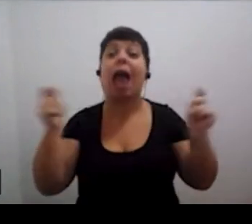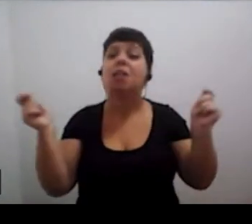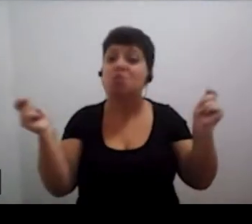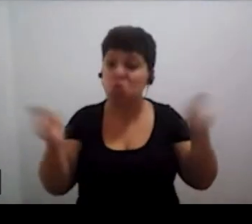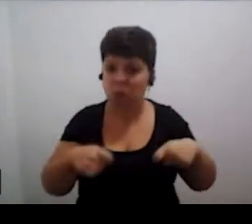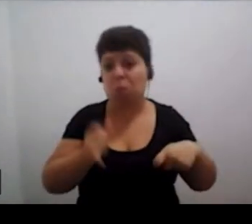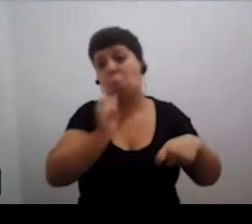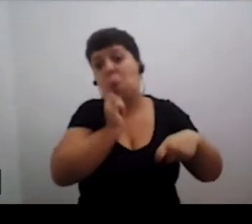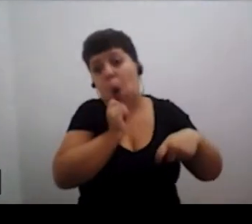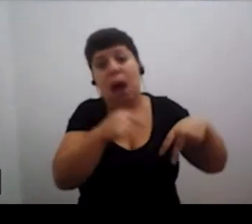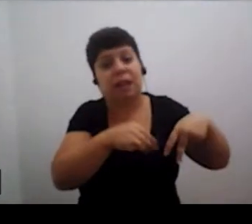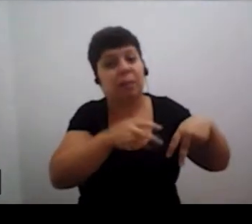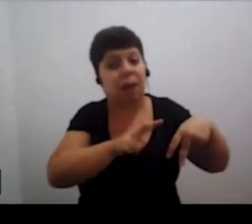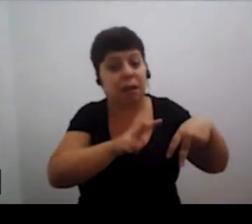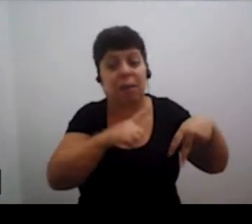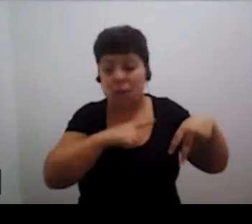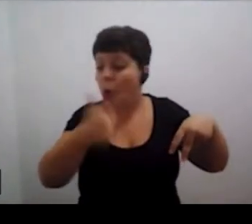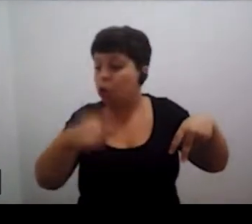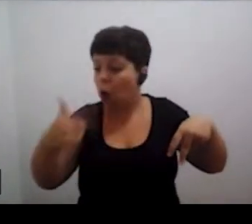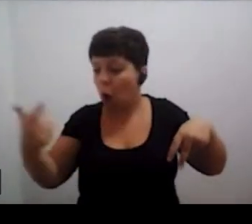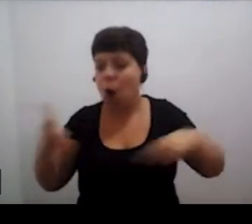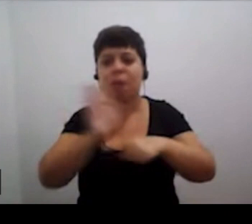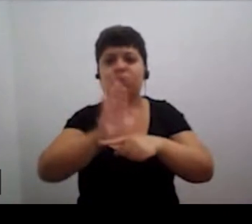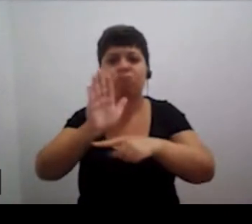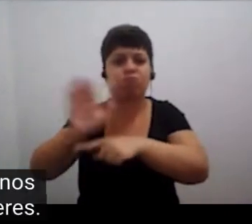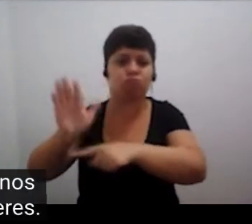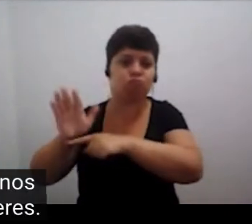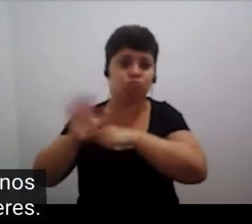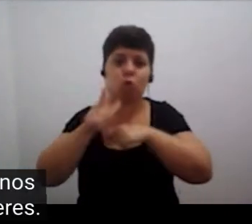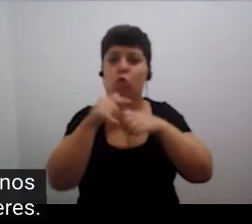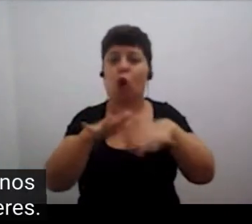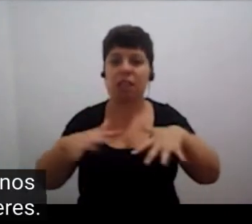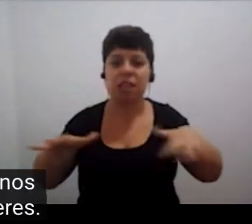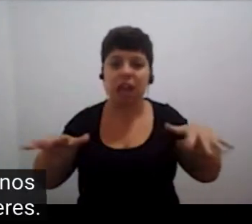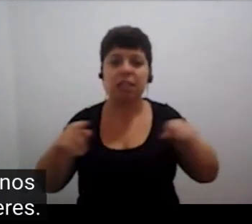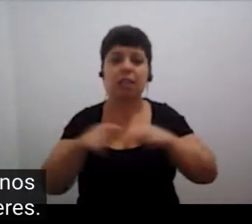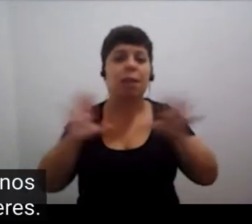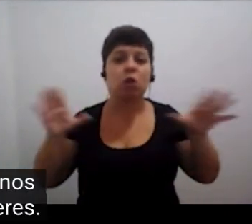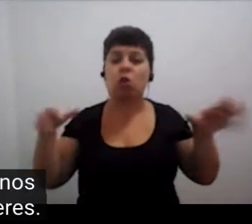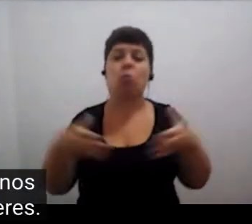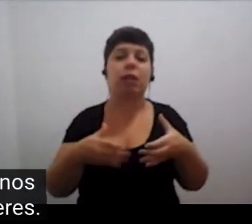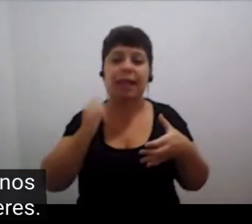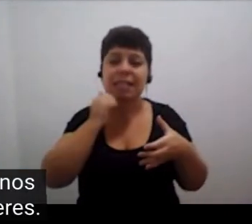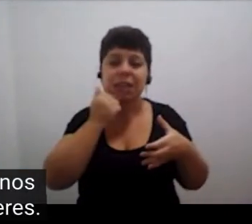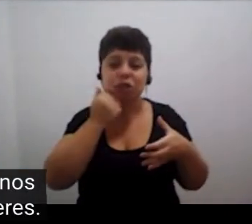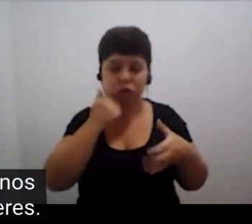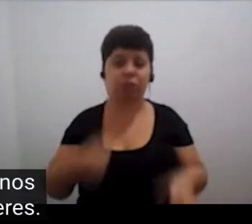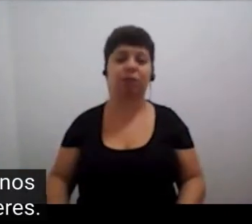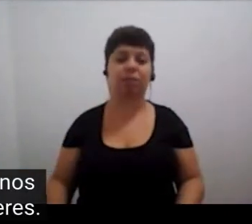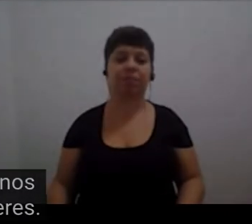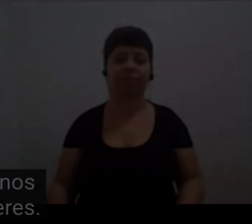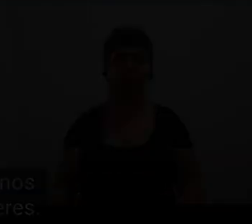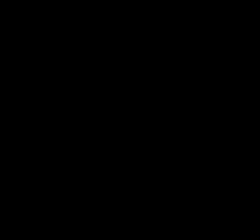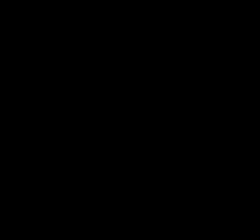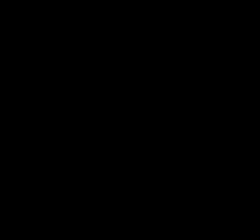mulheres competentes que, assim como Maria Manucci, tem dado importantes contribuições para os oceanos e para a comunidade científica